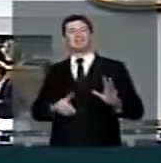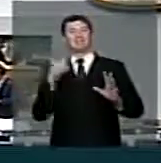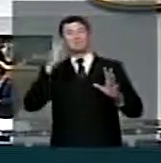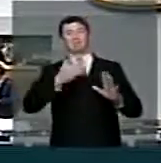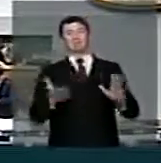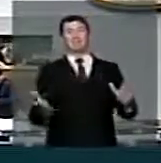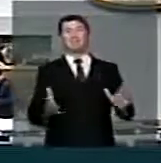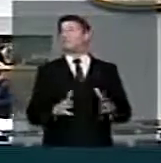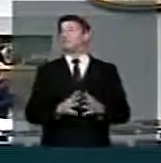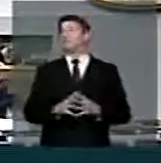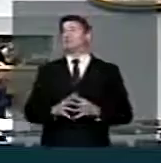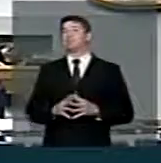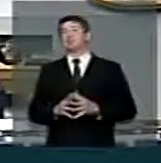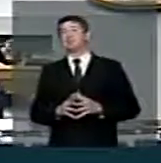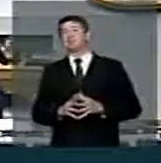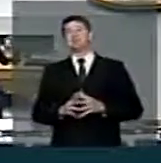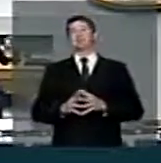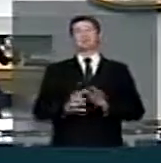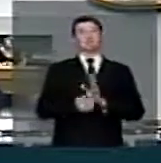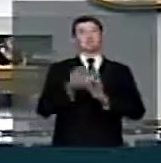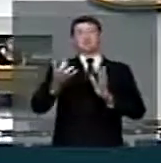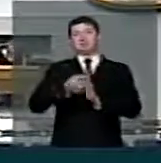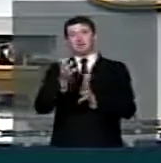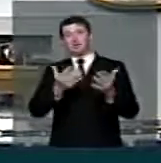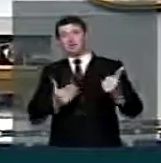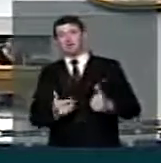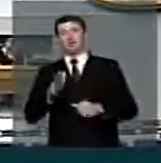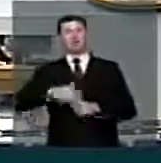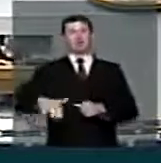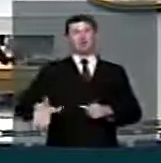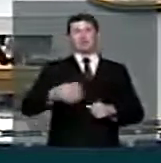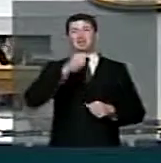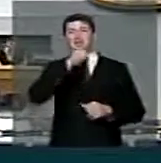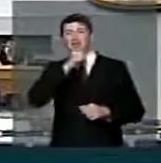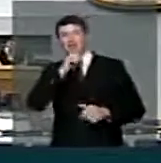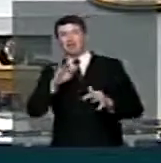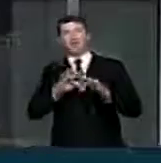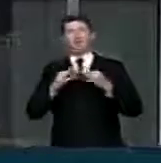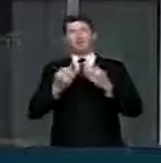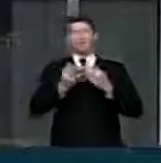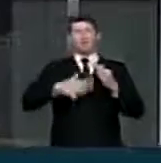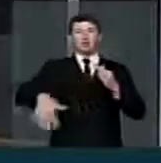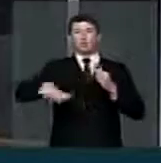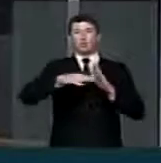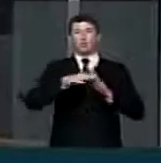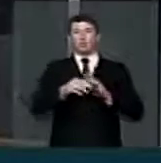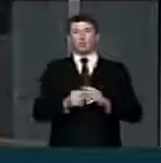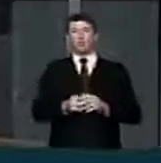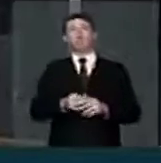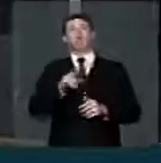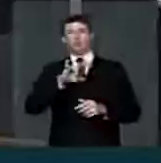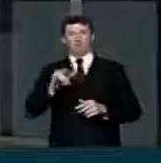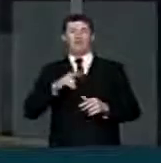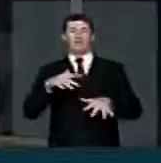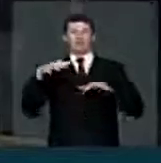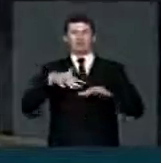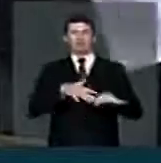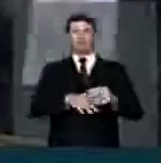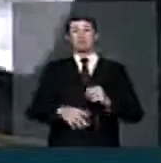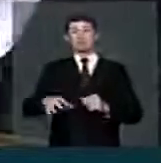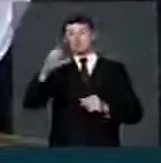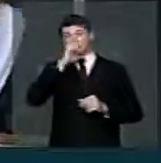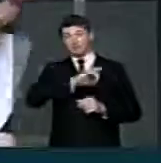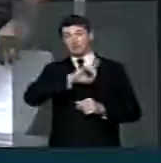senhores deputados, centenas de jovens, crianças, idosos e famílias inteiras farão uma passeata no